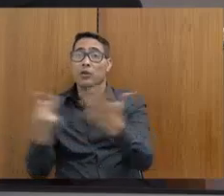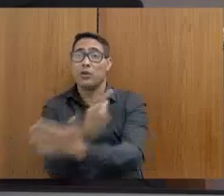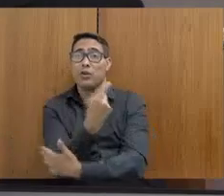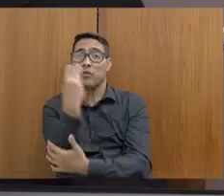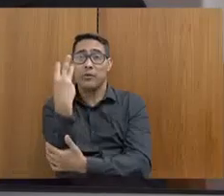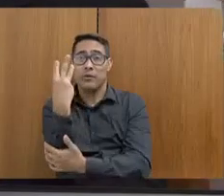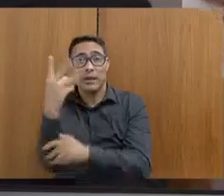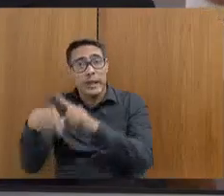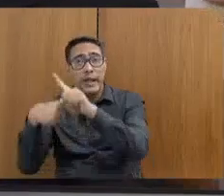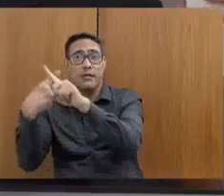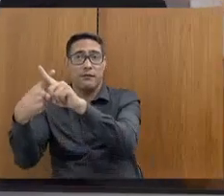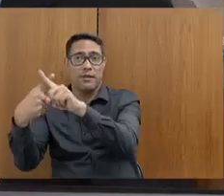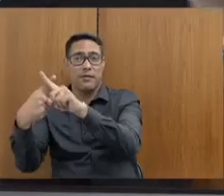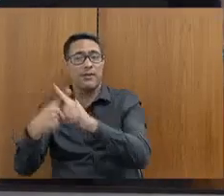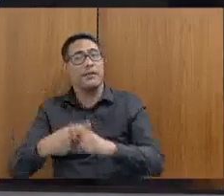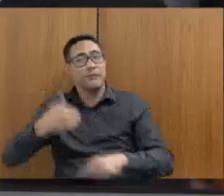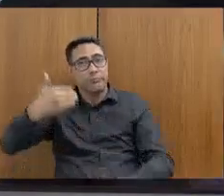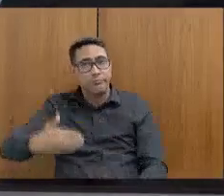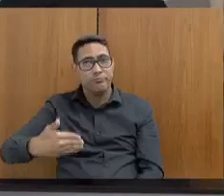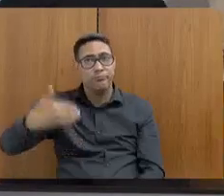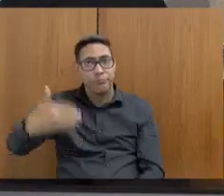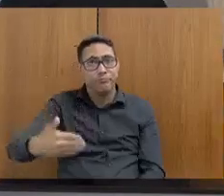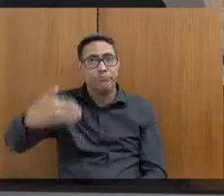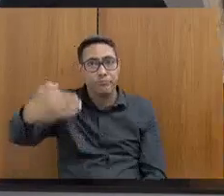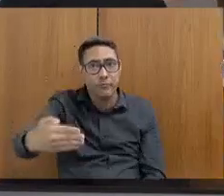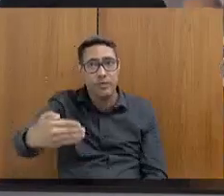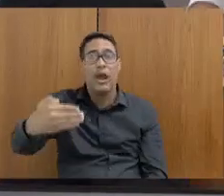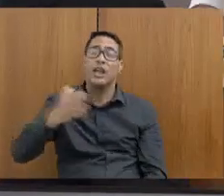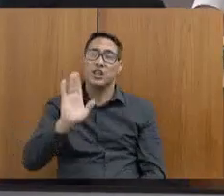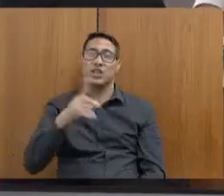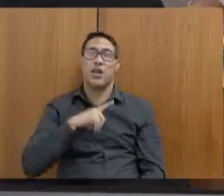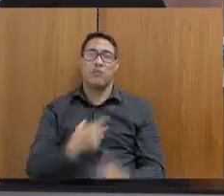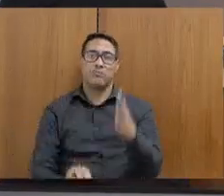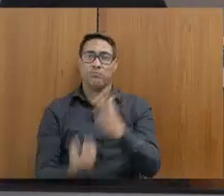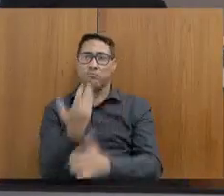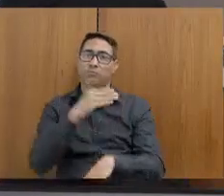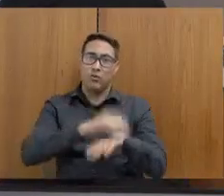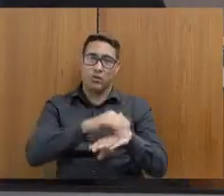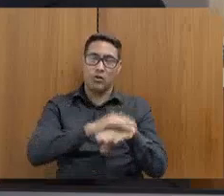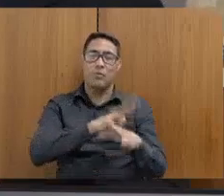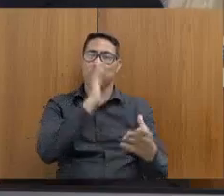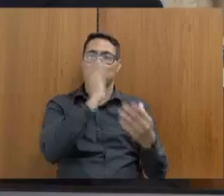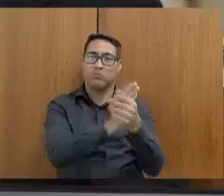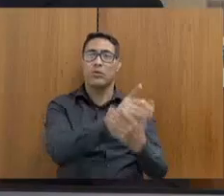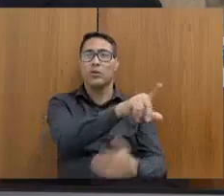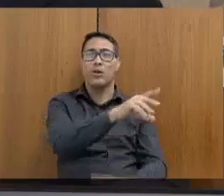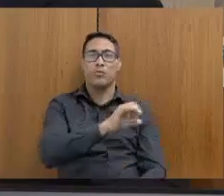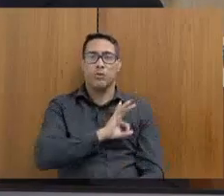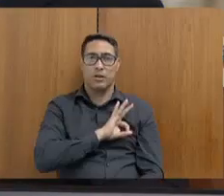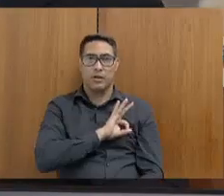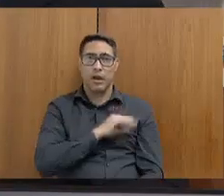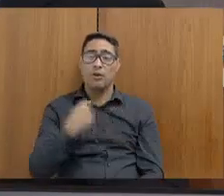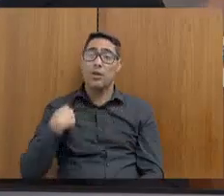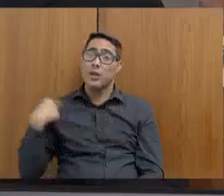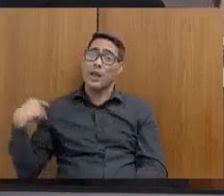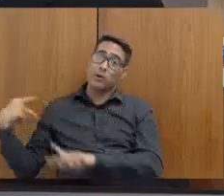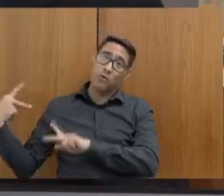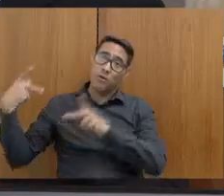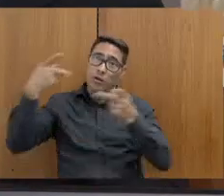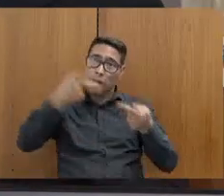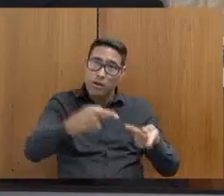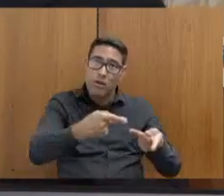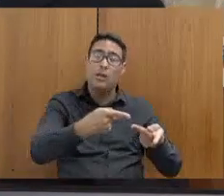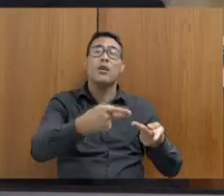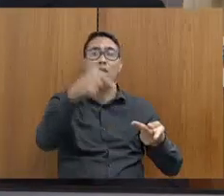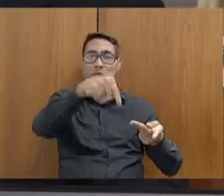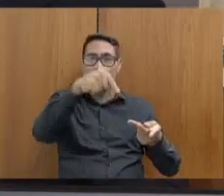quando ela fez isso durante três vezes seguidas, nós instauramos um enquete policial e no final do ano passado eu pessoalmente estava indo à casa desse empresário e